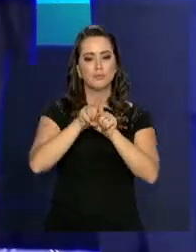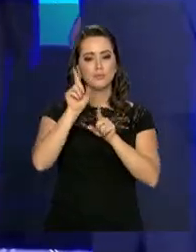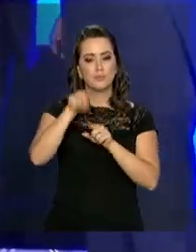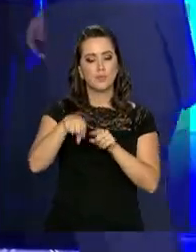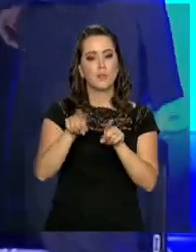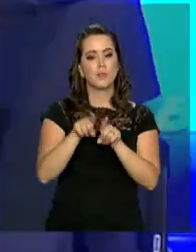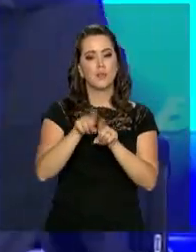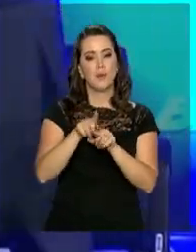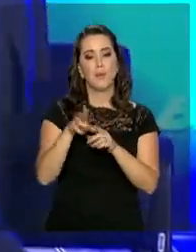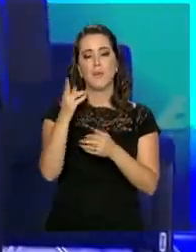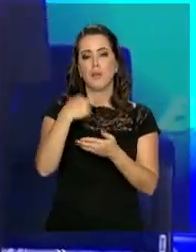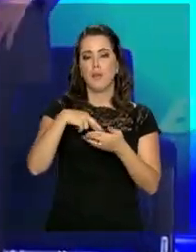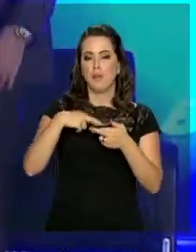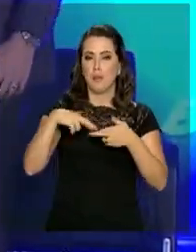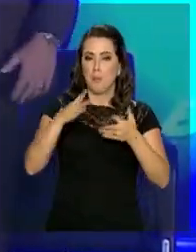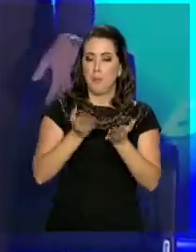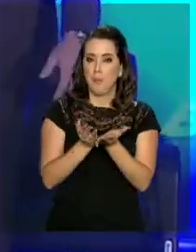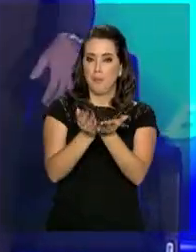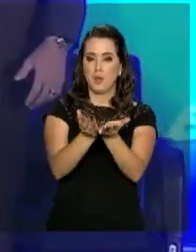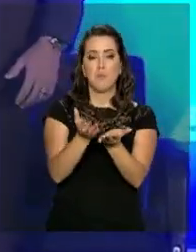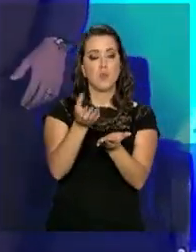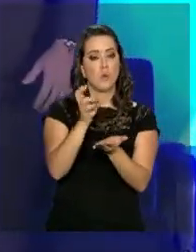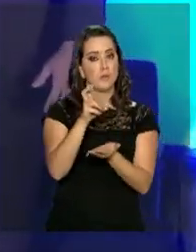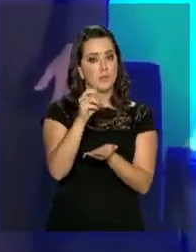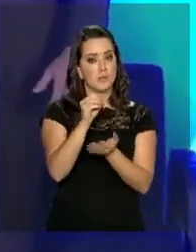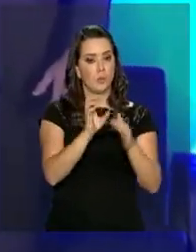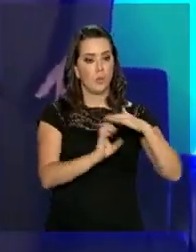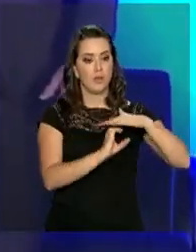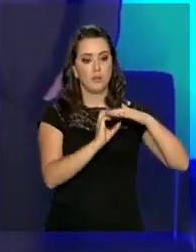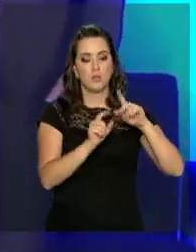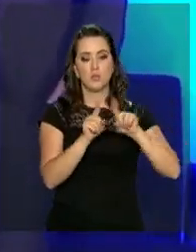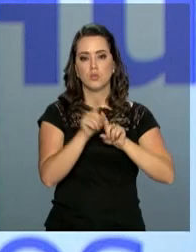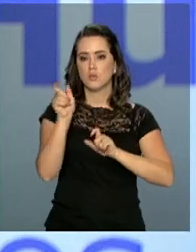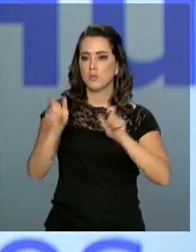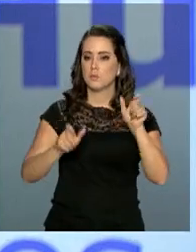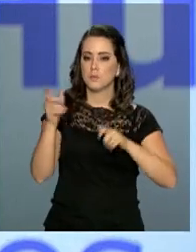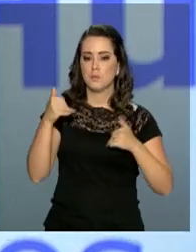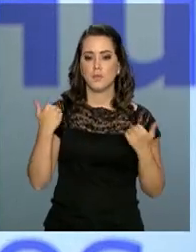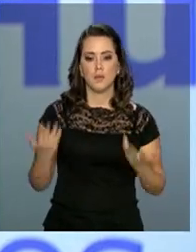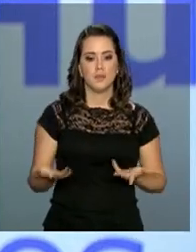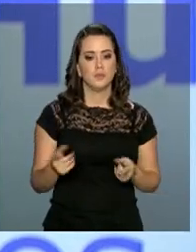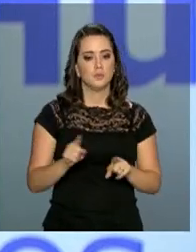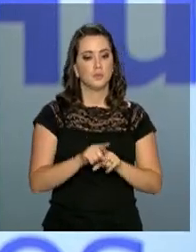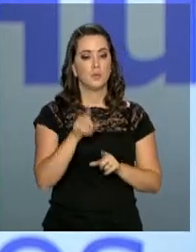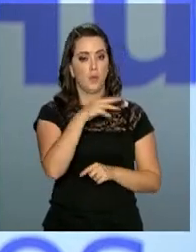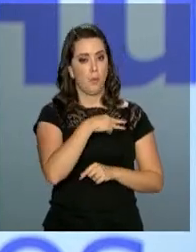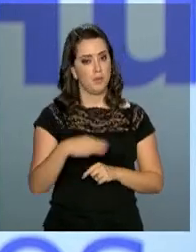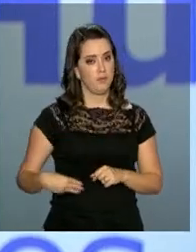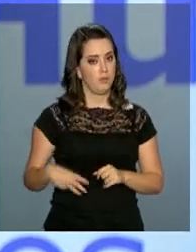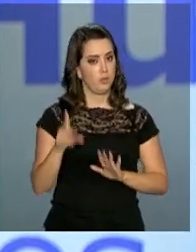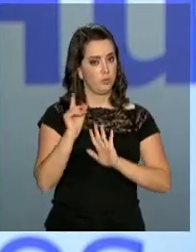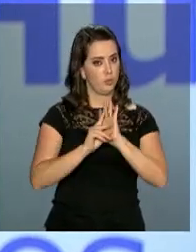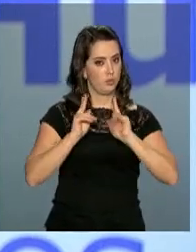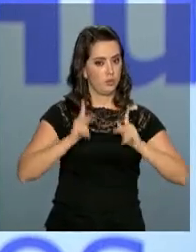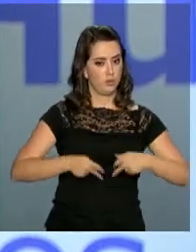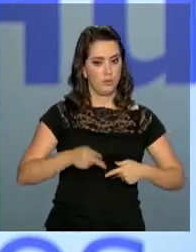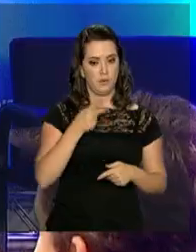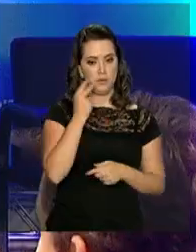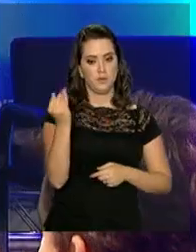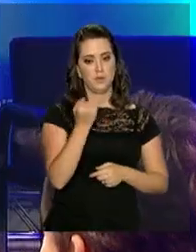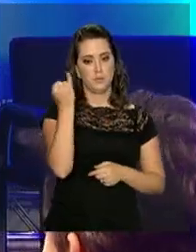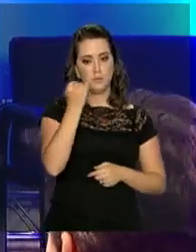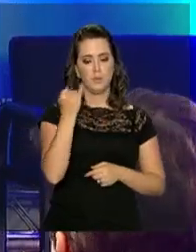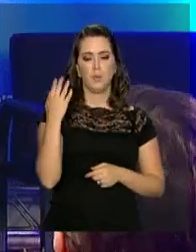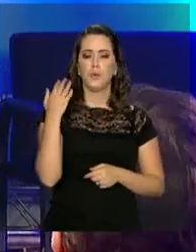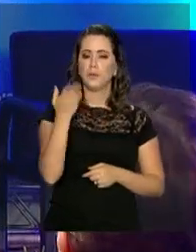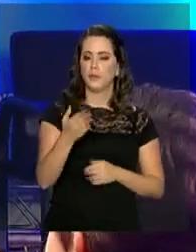que também premiou cerca de 50 entidades sociais e personalidades. Na entrega, o ministro dos Direitos Humanos destacou